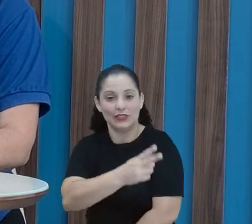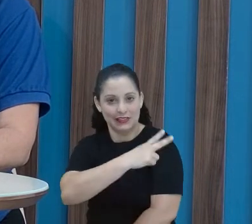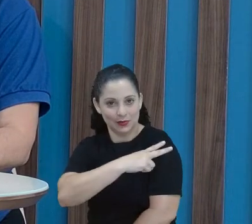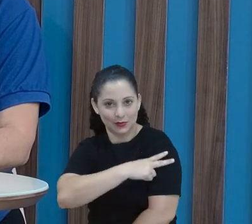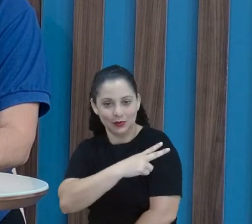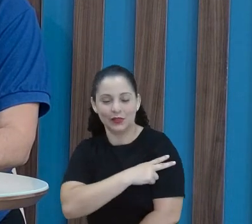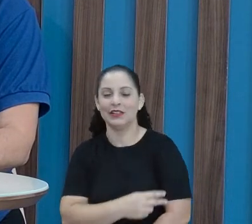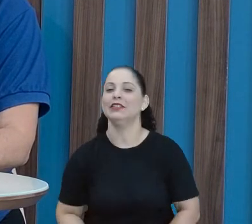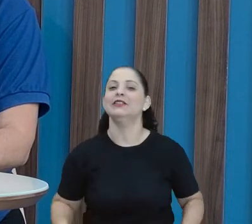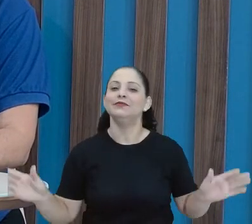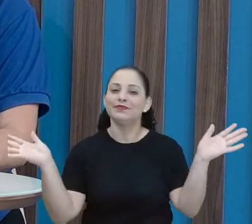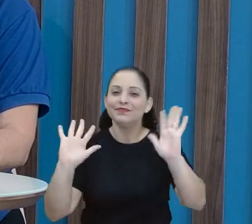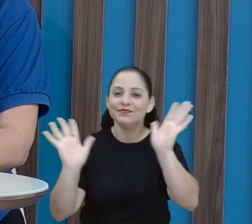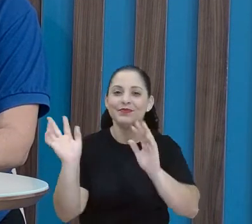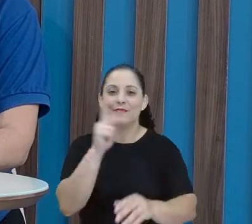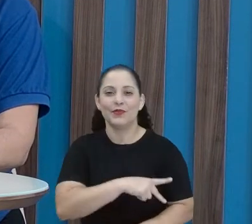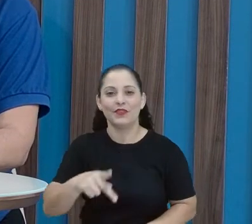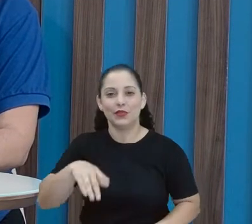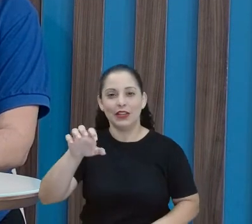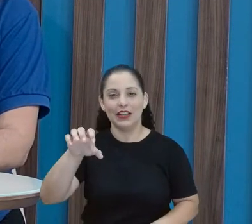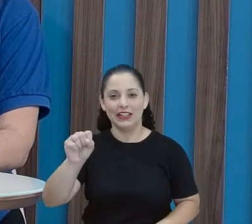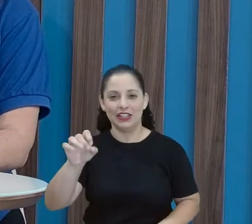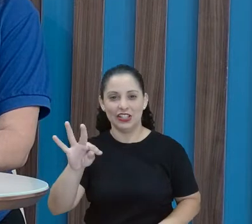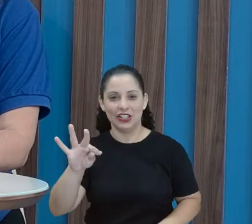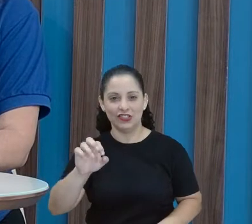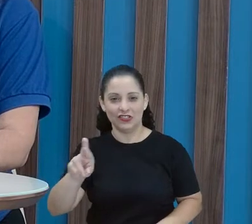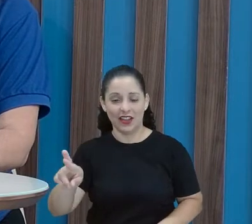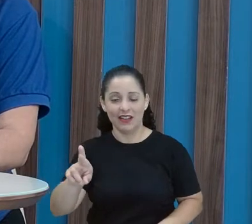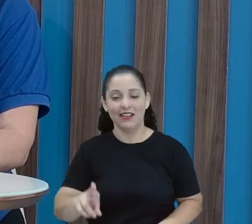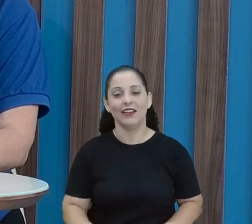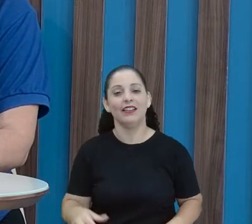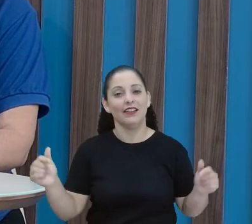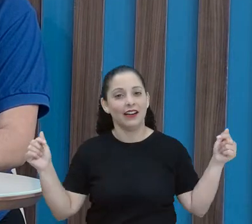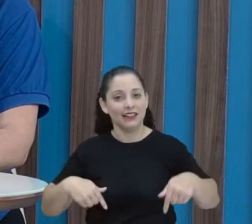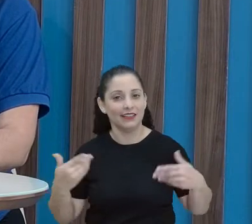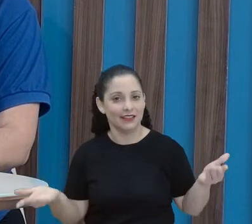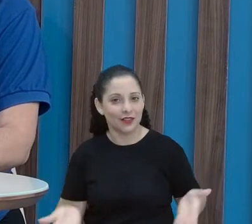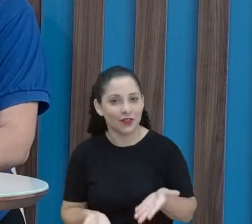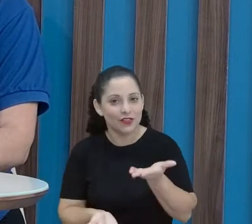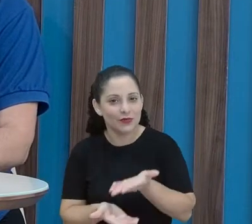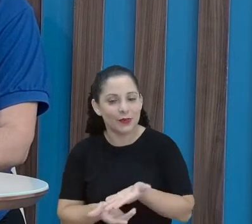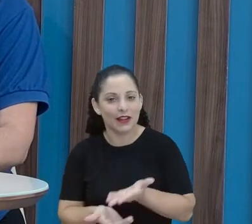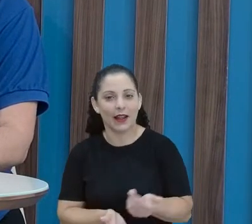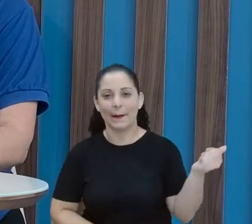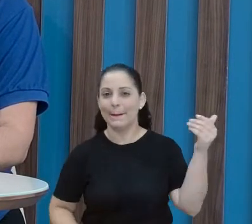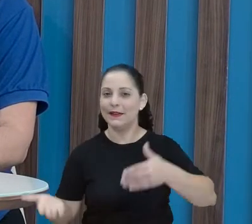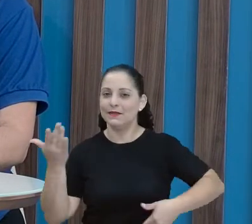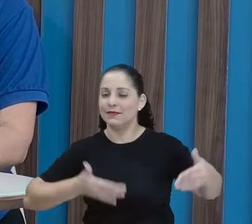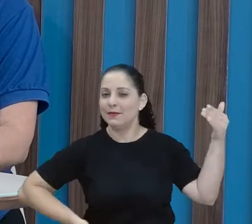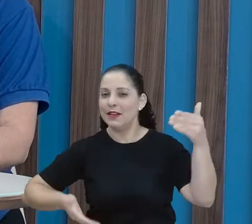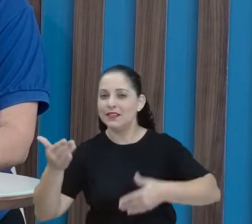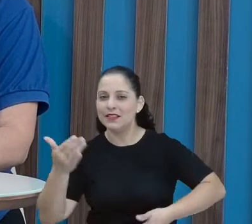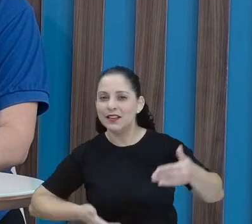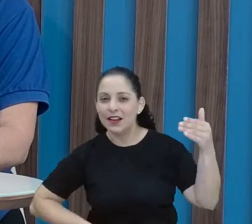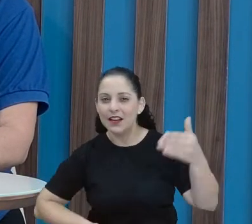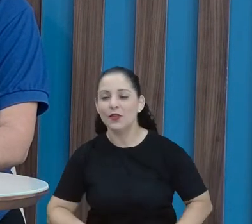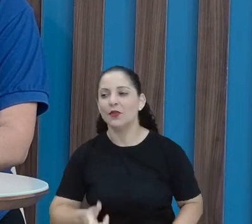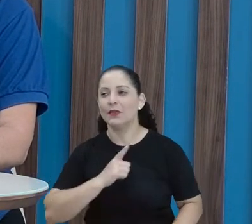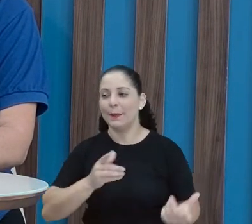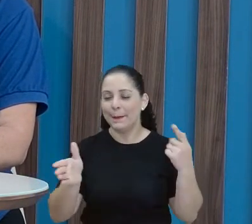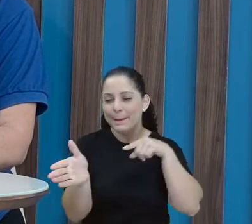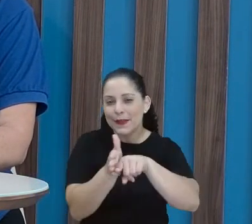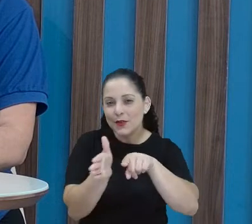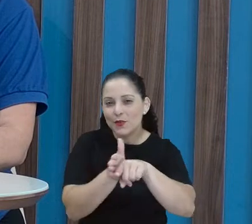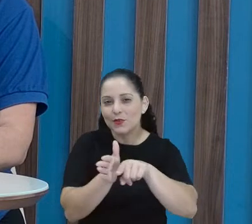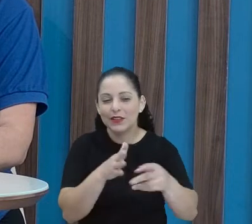Estamos aqui aguardando a participação dos nossos estudantes, as perguntas, a interação.